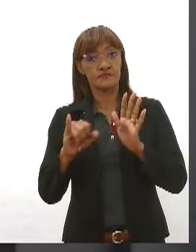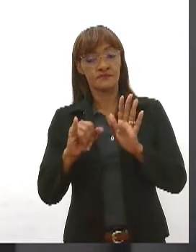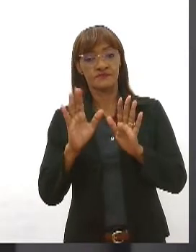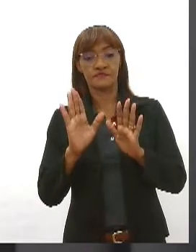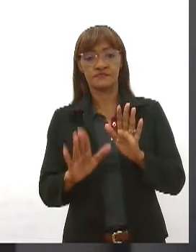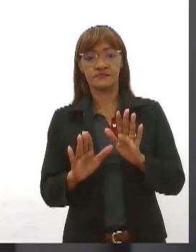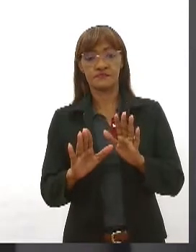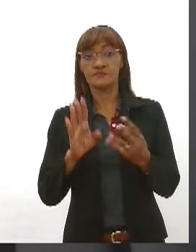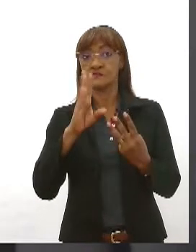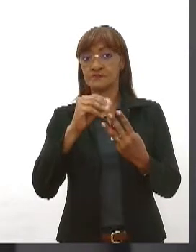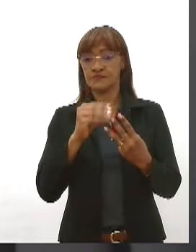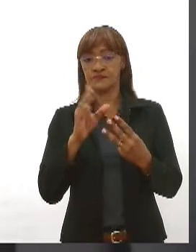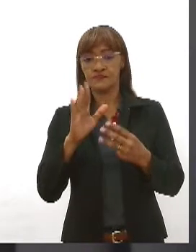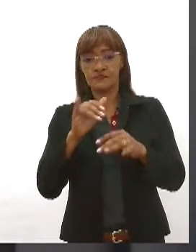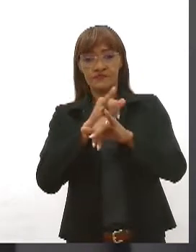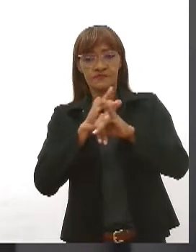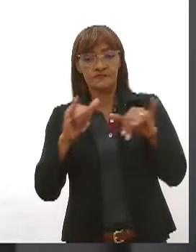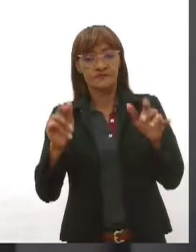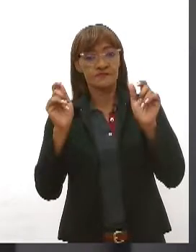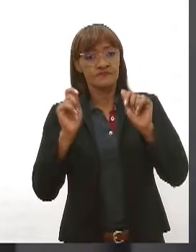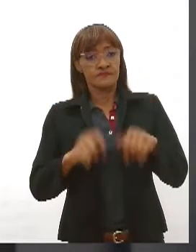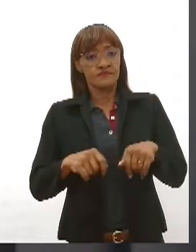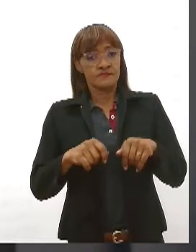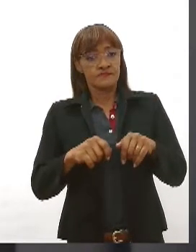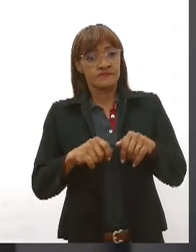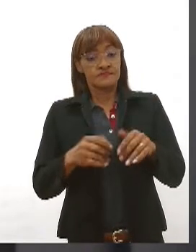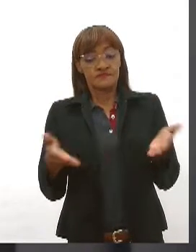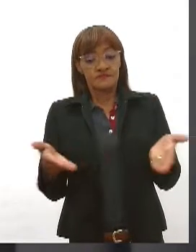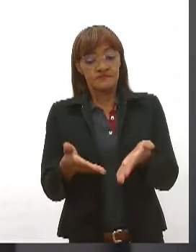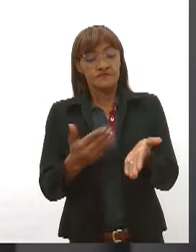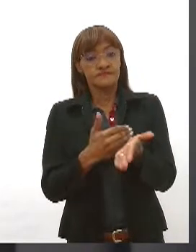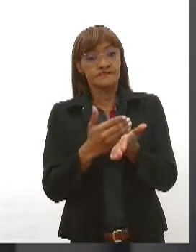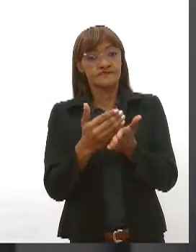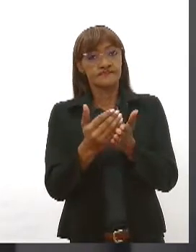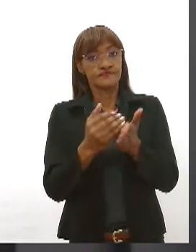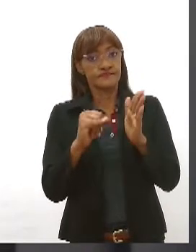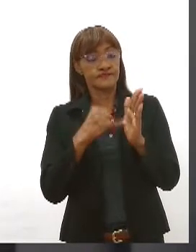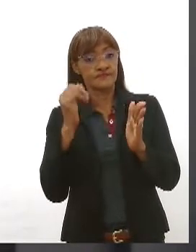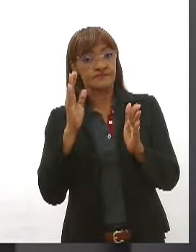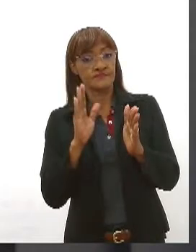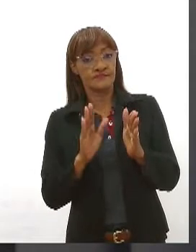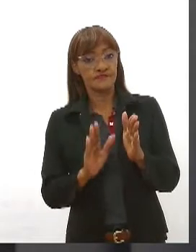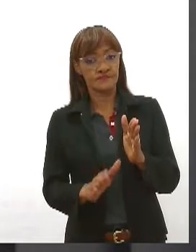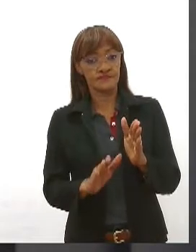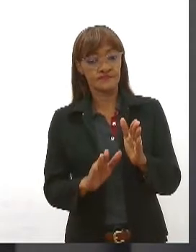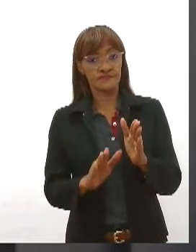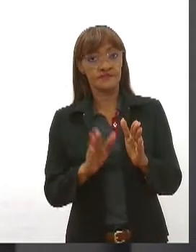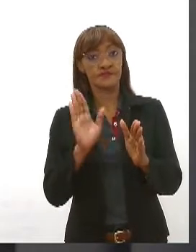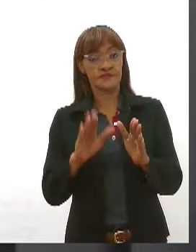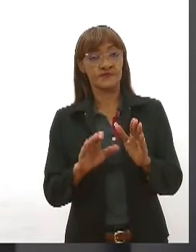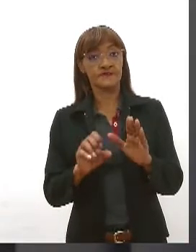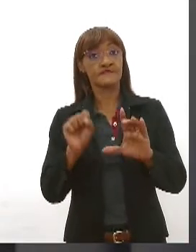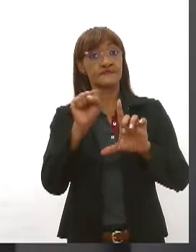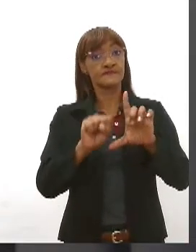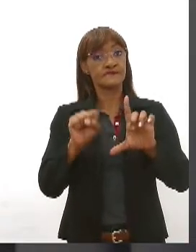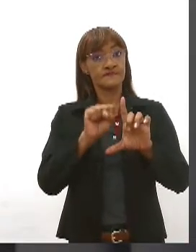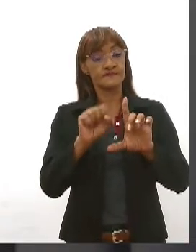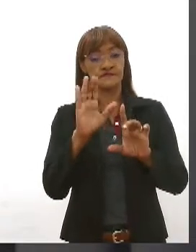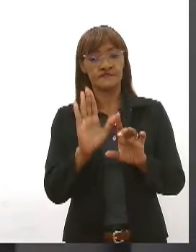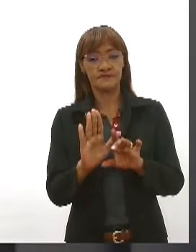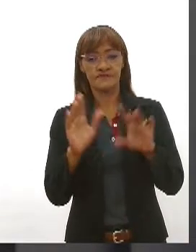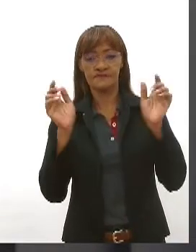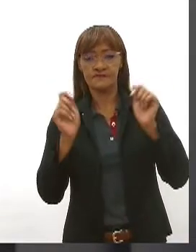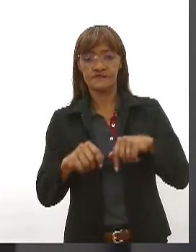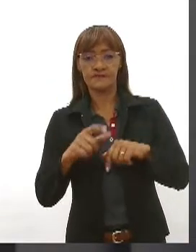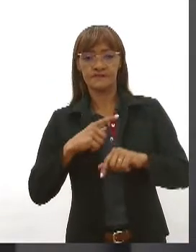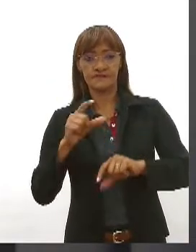inscrição pode ser realizada a partir de hoje no portal do dissente, no SIGA. O prazo para participar encerra às 23